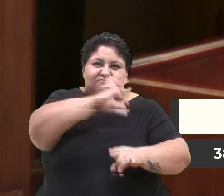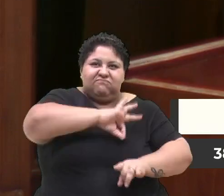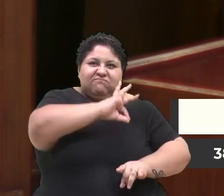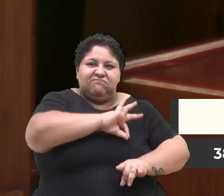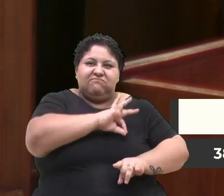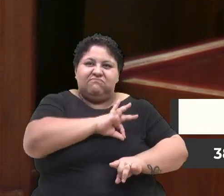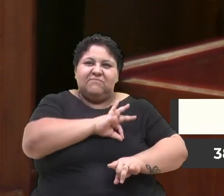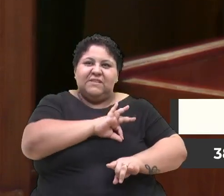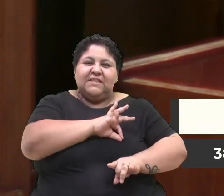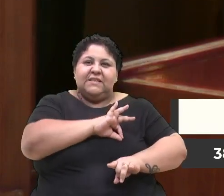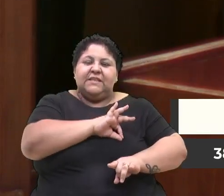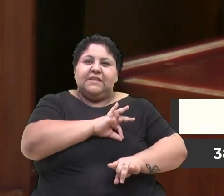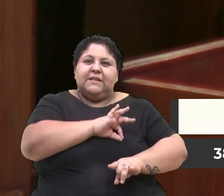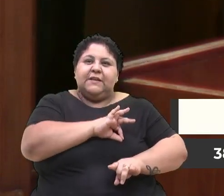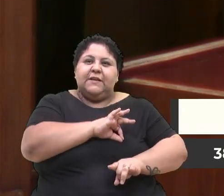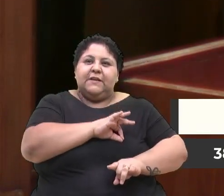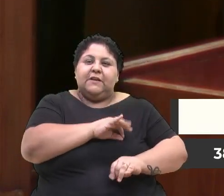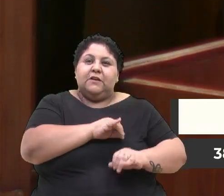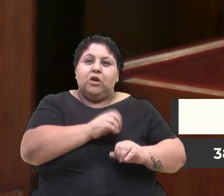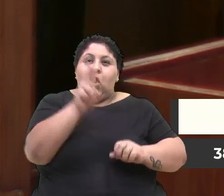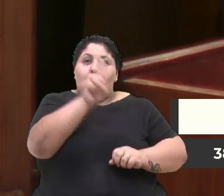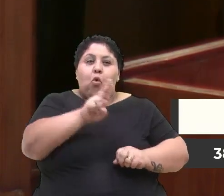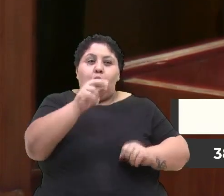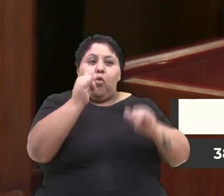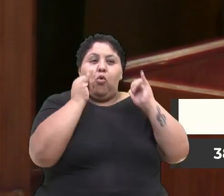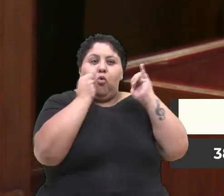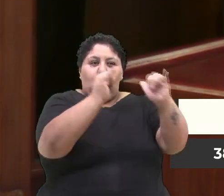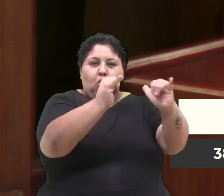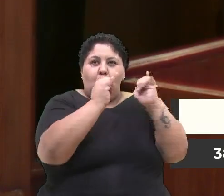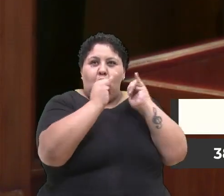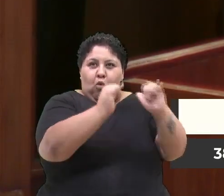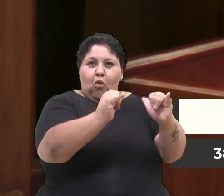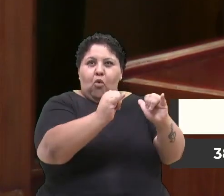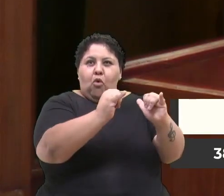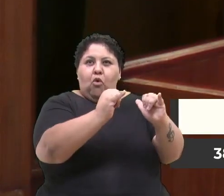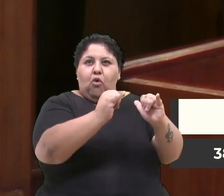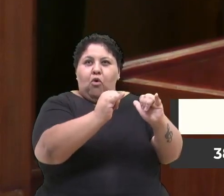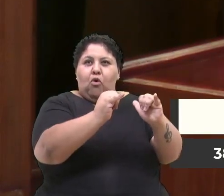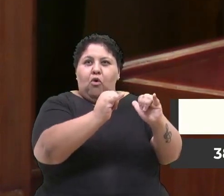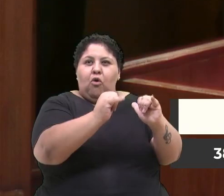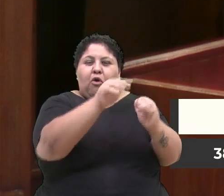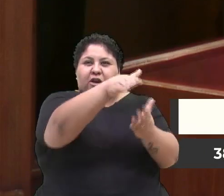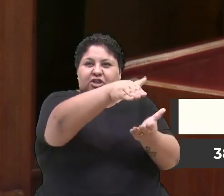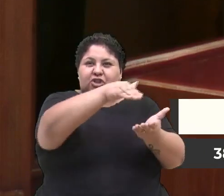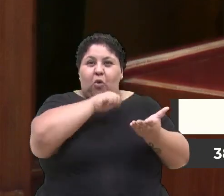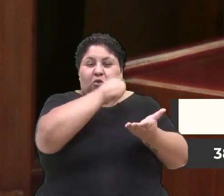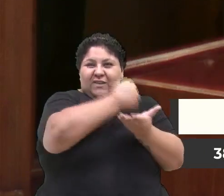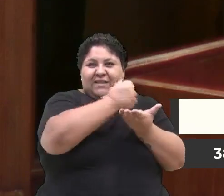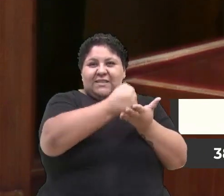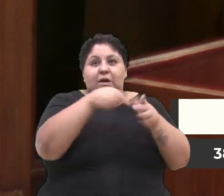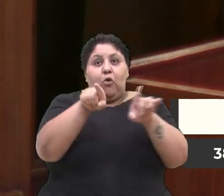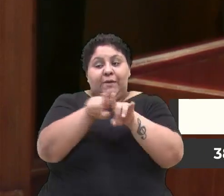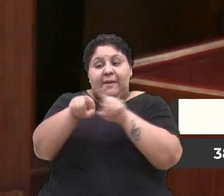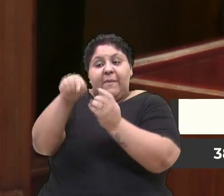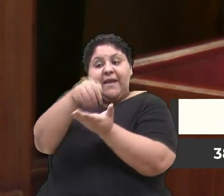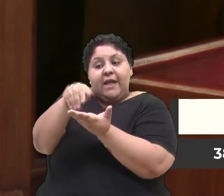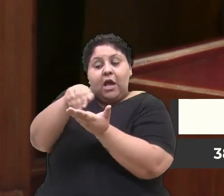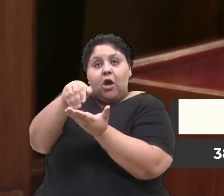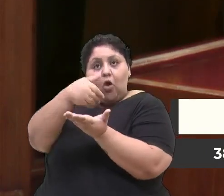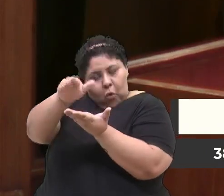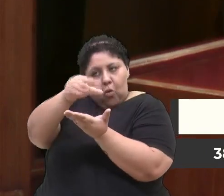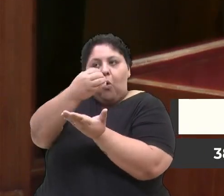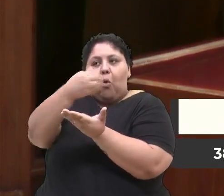passagens, pelo menos para exame admissional e demissional, ou então, diariamente,